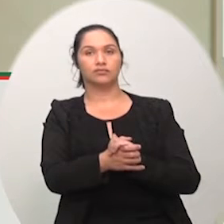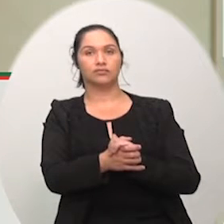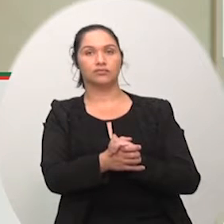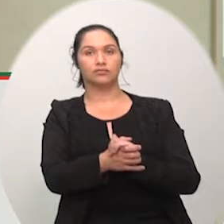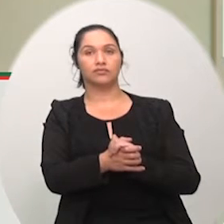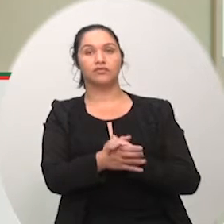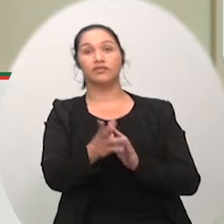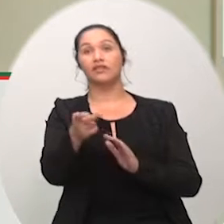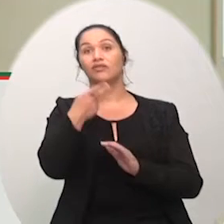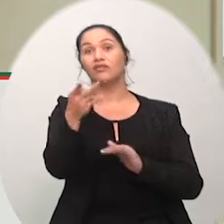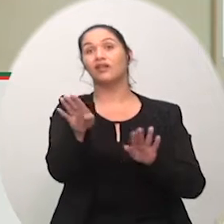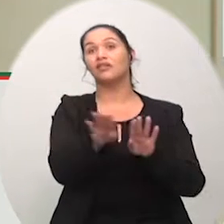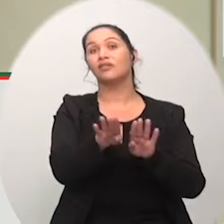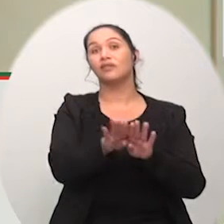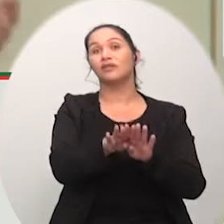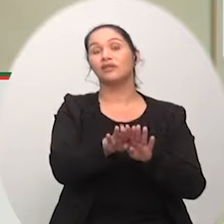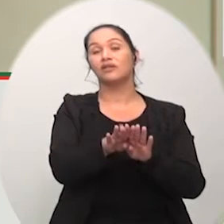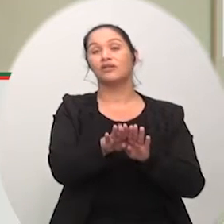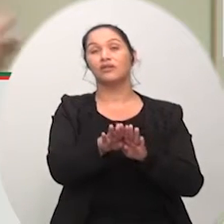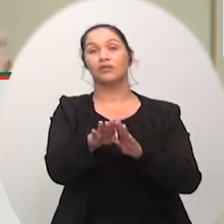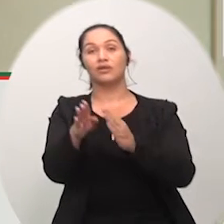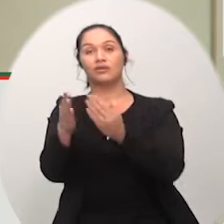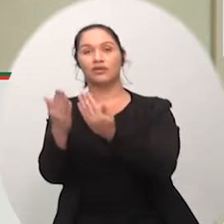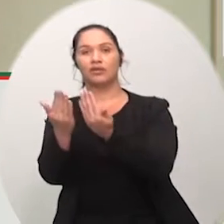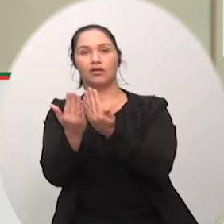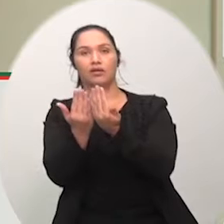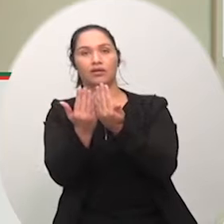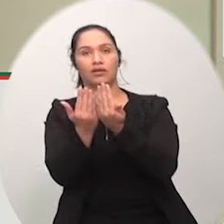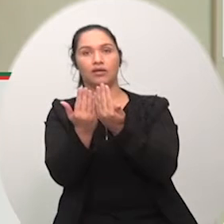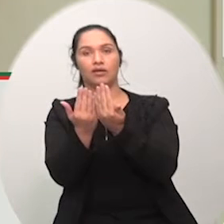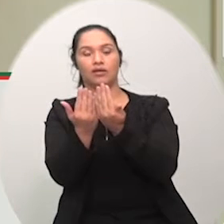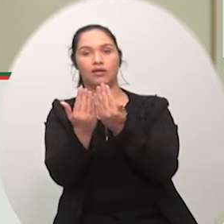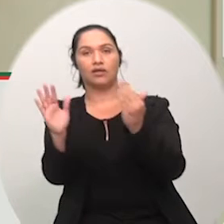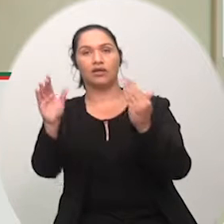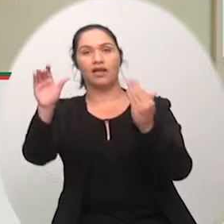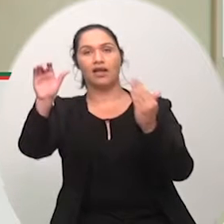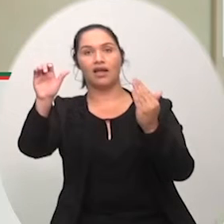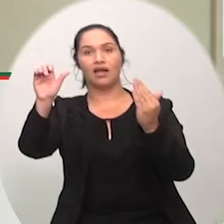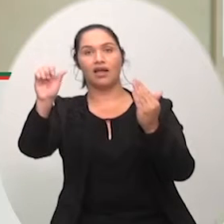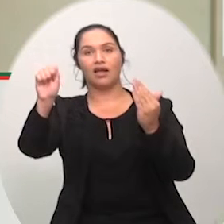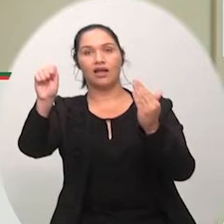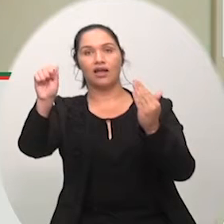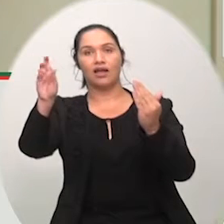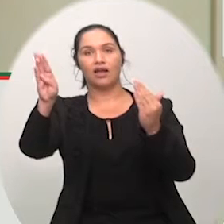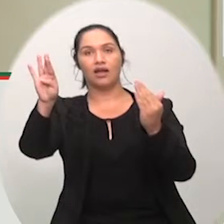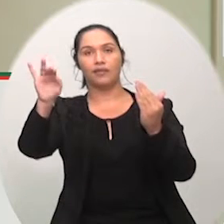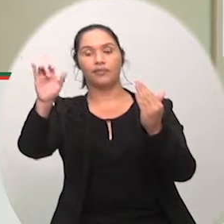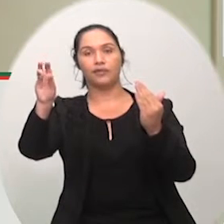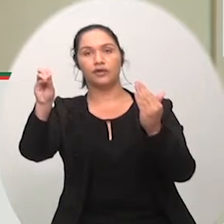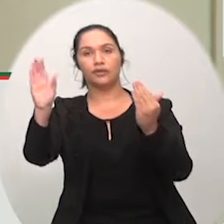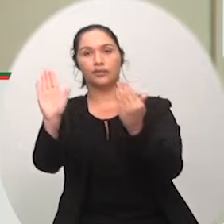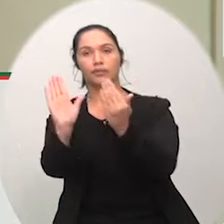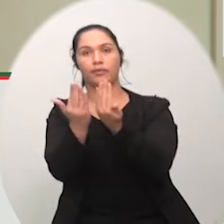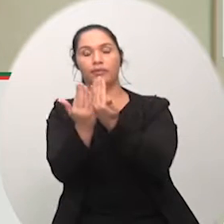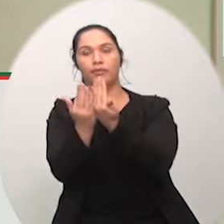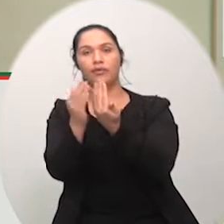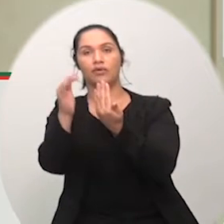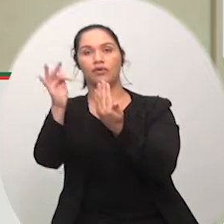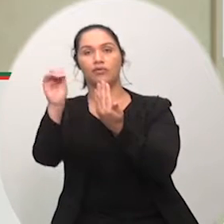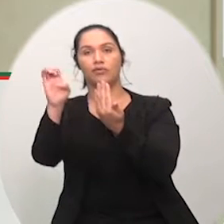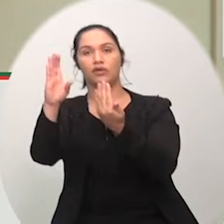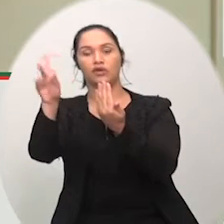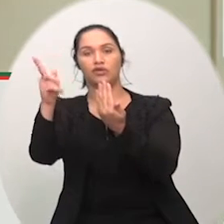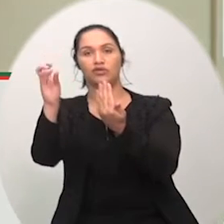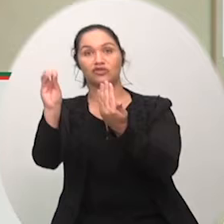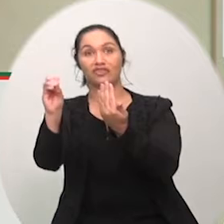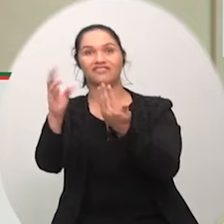a porta está abrindo ou fechando que é para evitar acidentes para os deficientes visuais o que a gente quer aqui é um pequeno passo é começar a